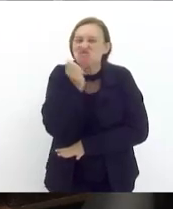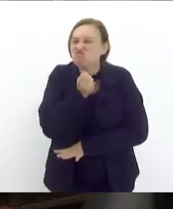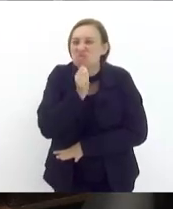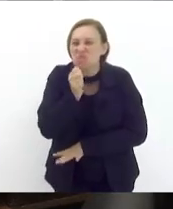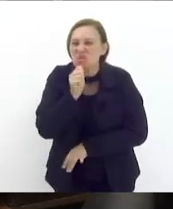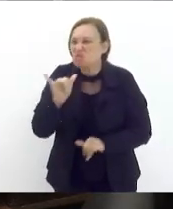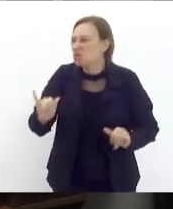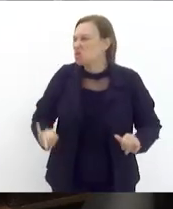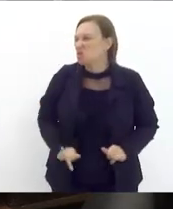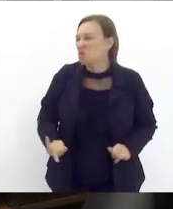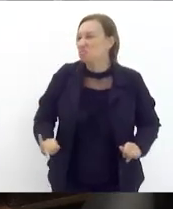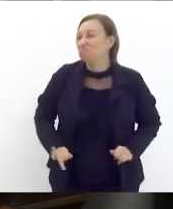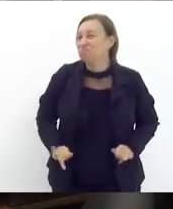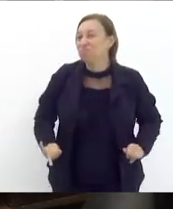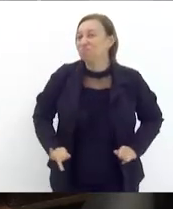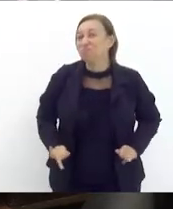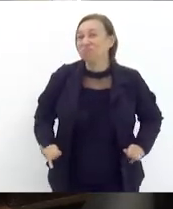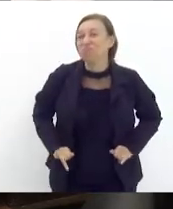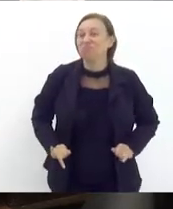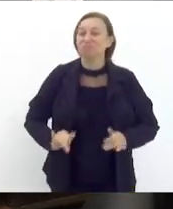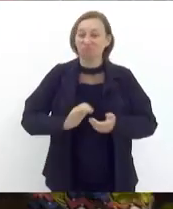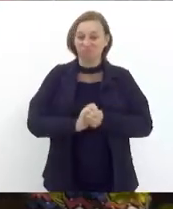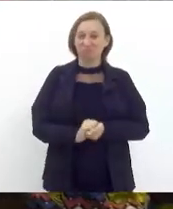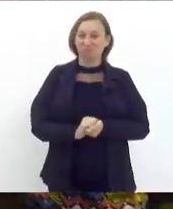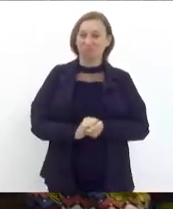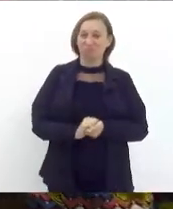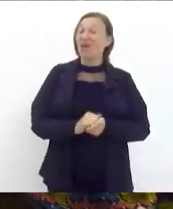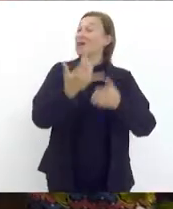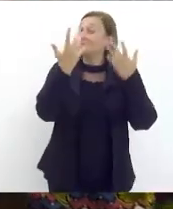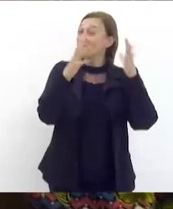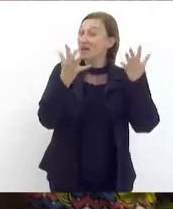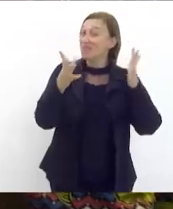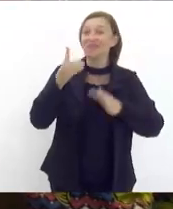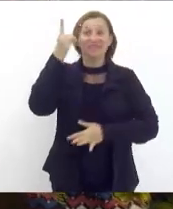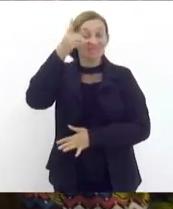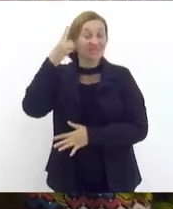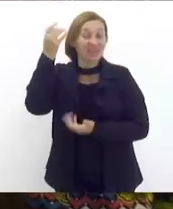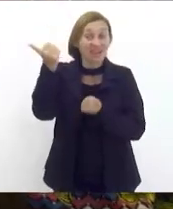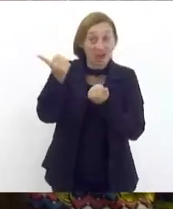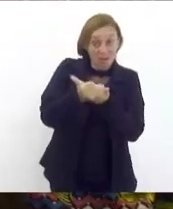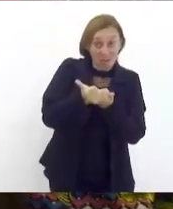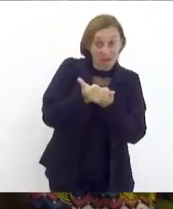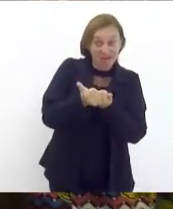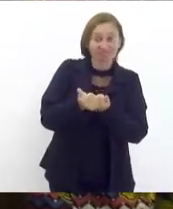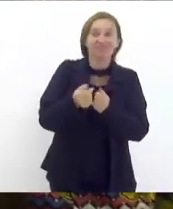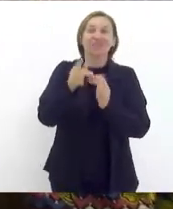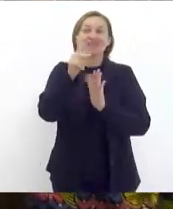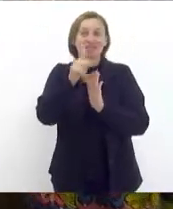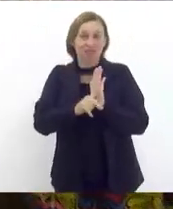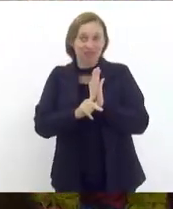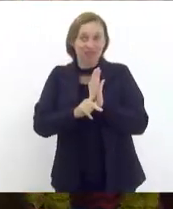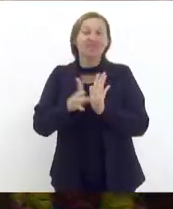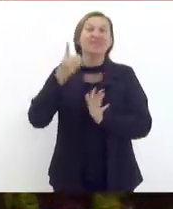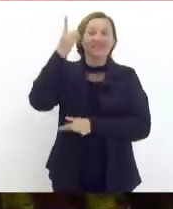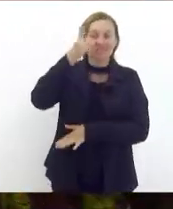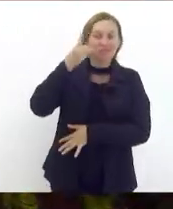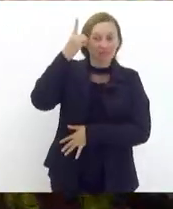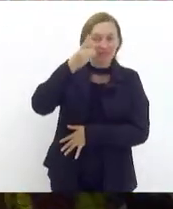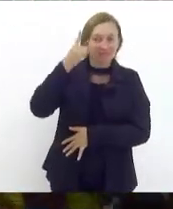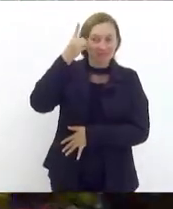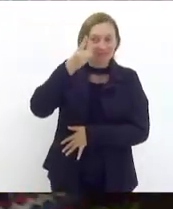sanção e parabéns pelos deputados que apoiaram esse projeto do deputado